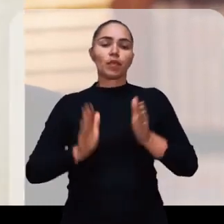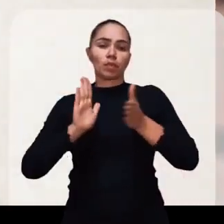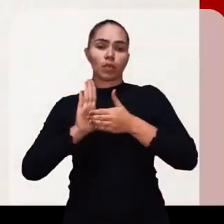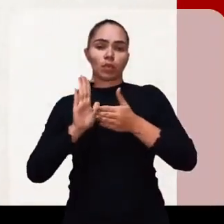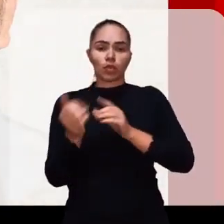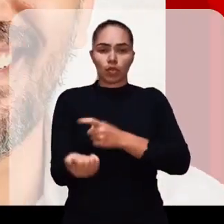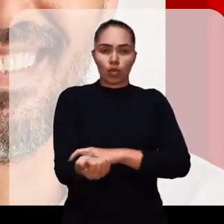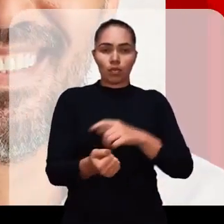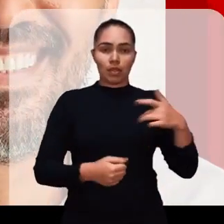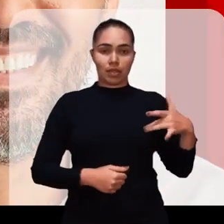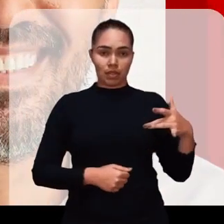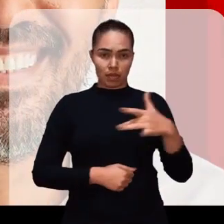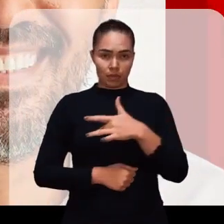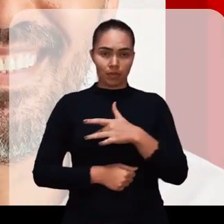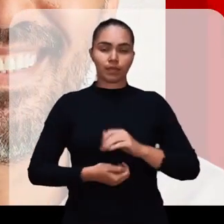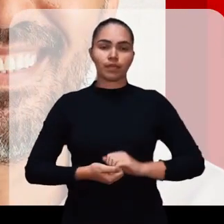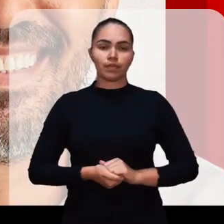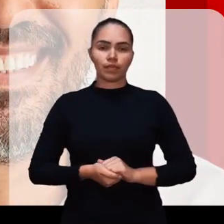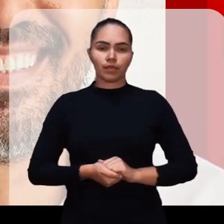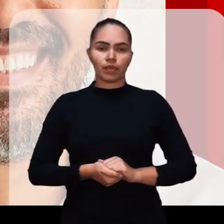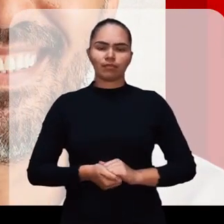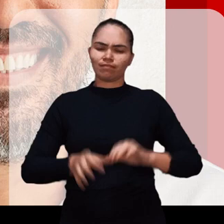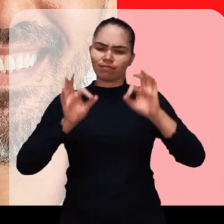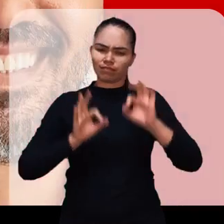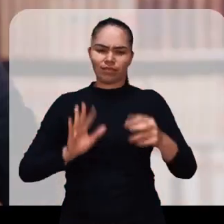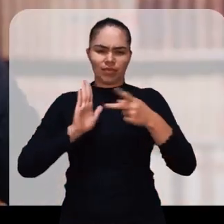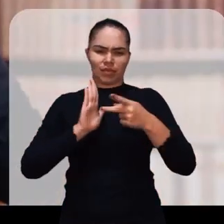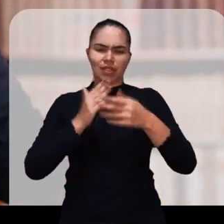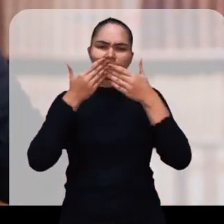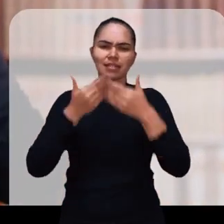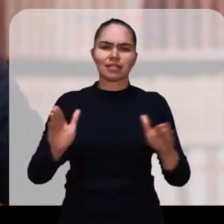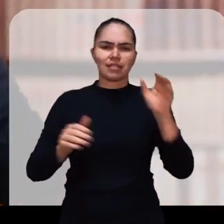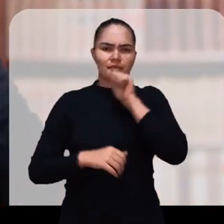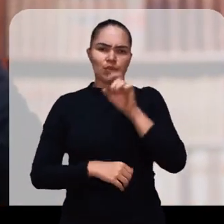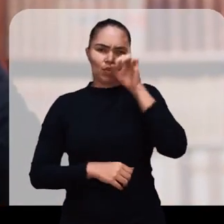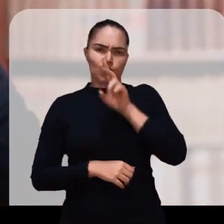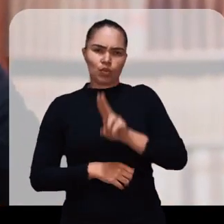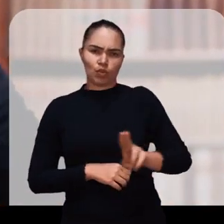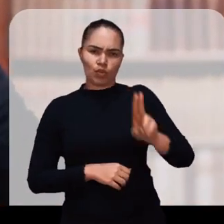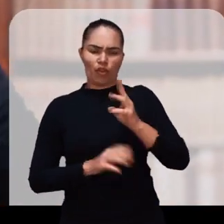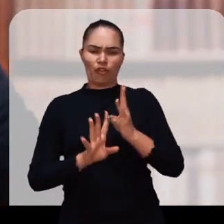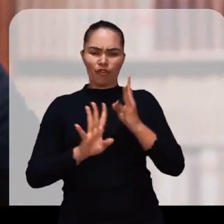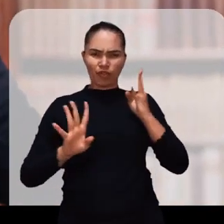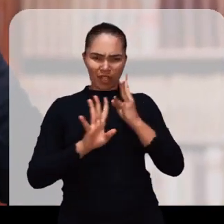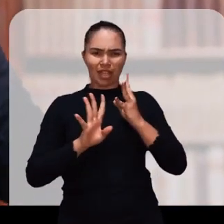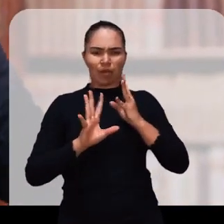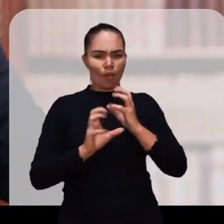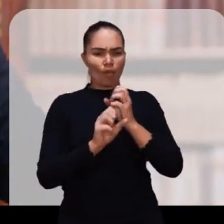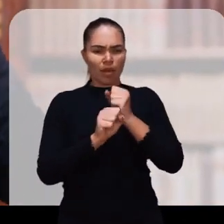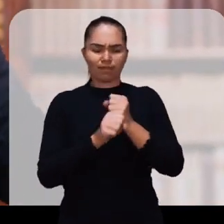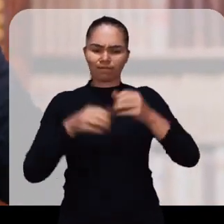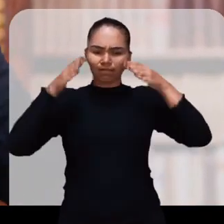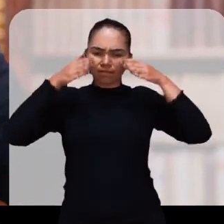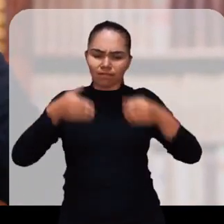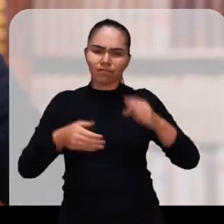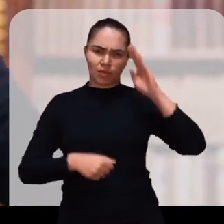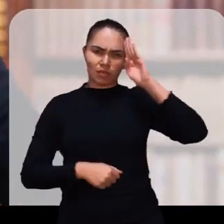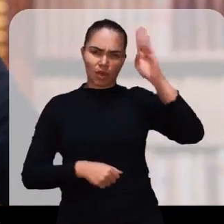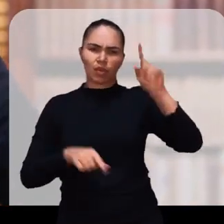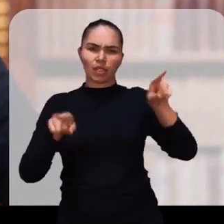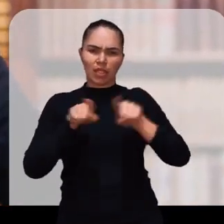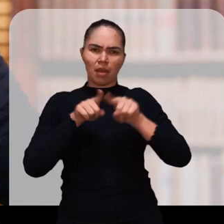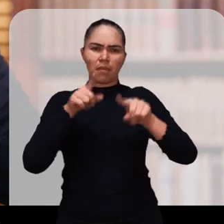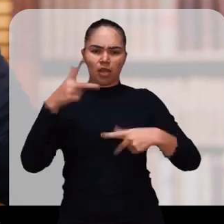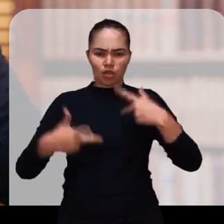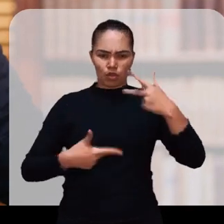região Propostas do Elmano na saúde Vou abrir as policlínicas nos finais de semana Para zerar a fila do atendimento